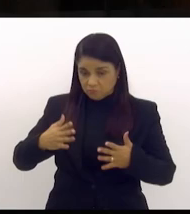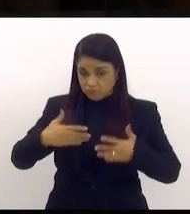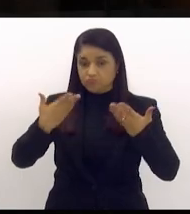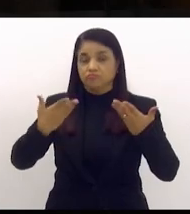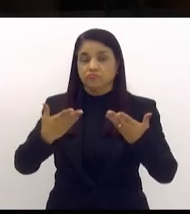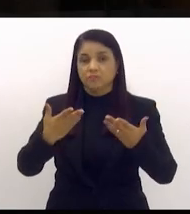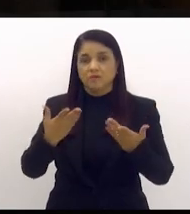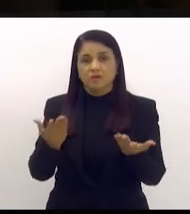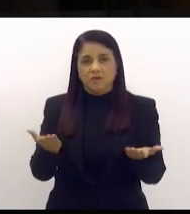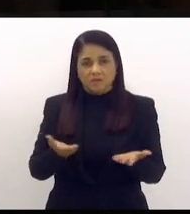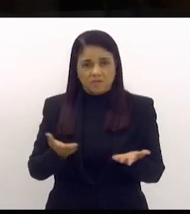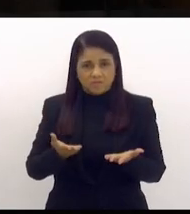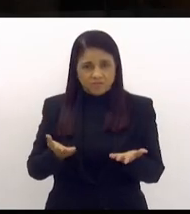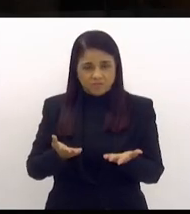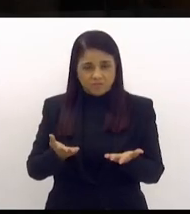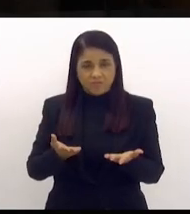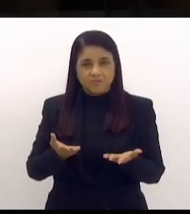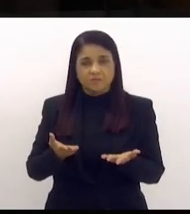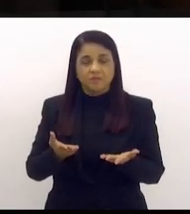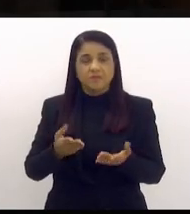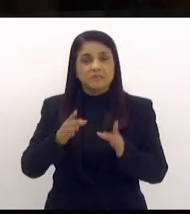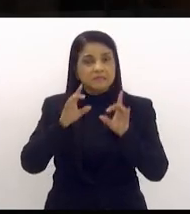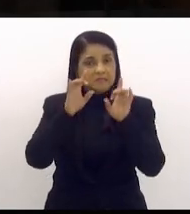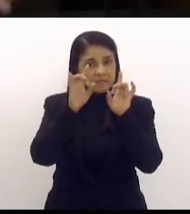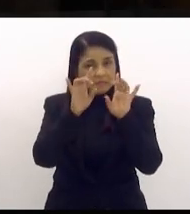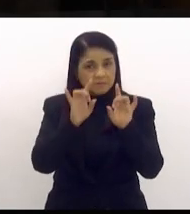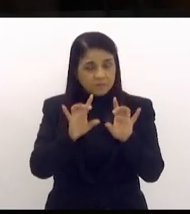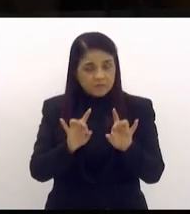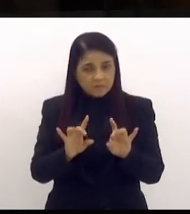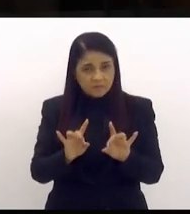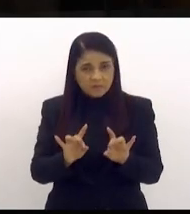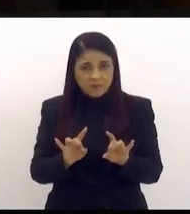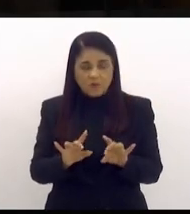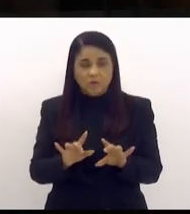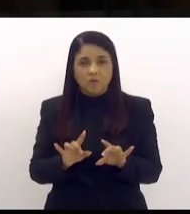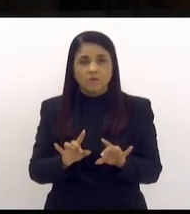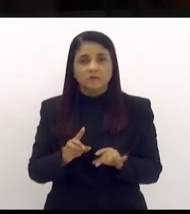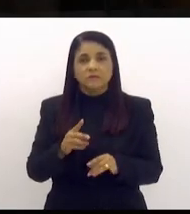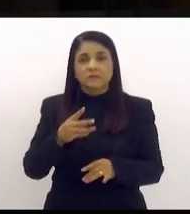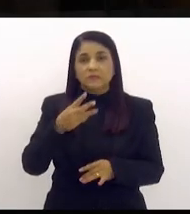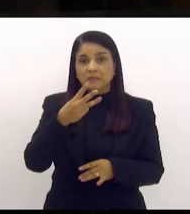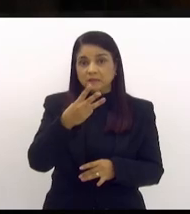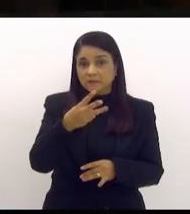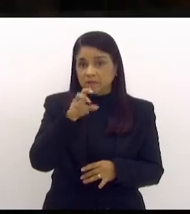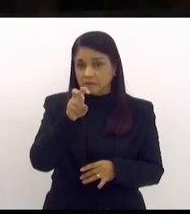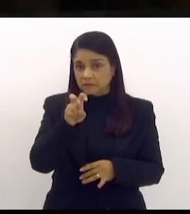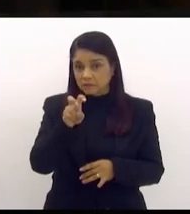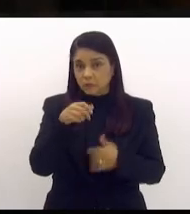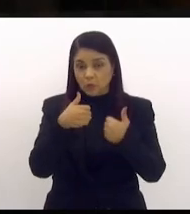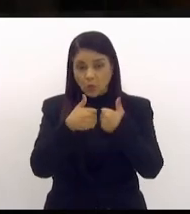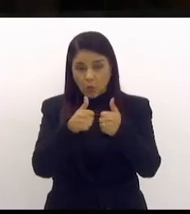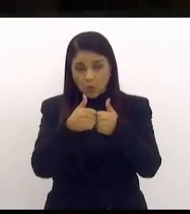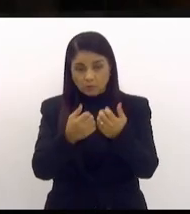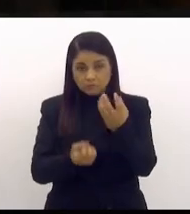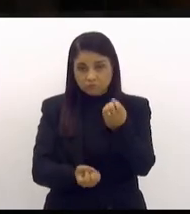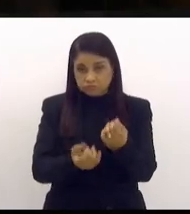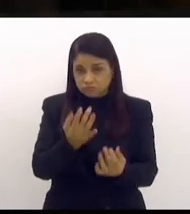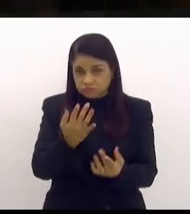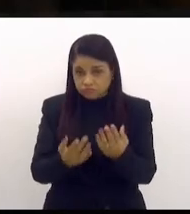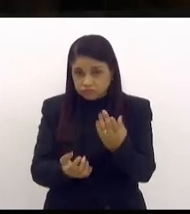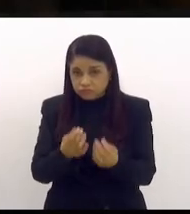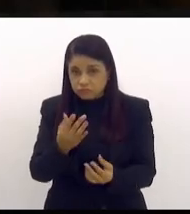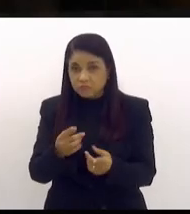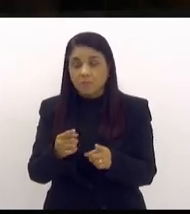últimos dias, em especial diante de 35 ônibus queimados, mais